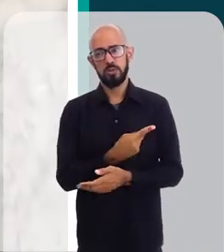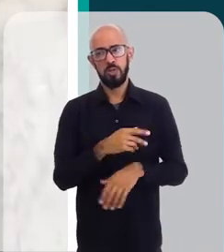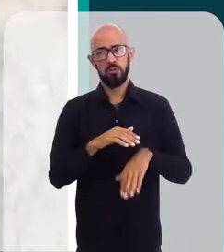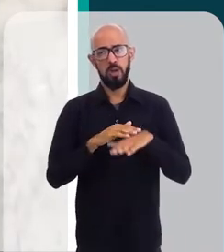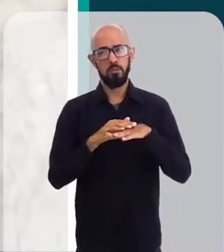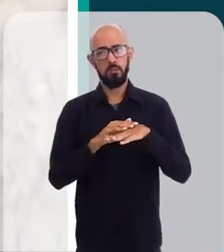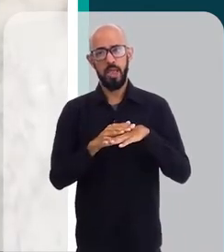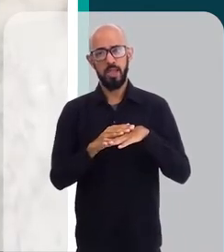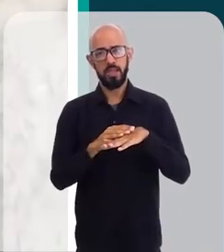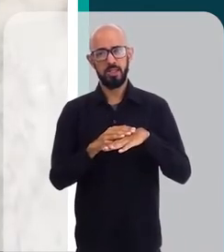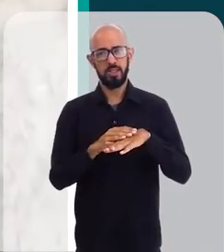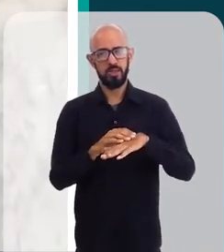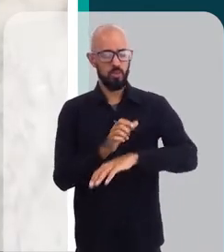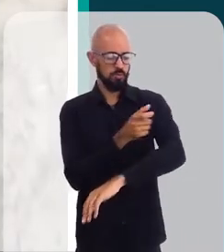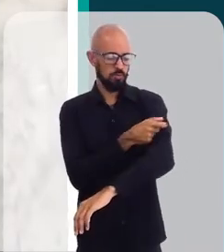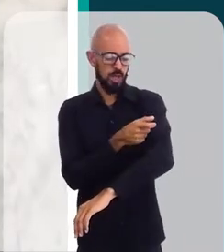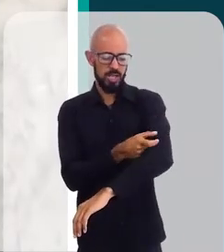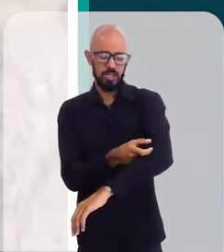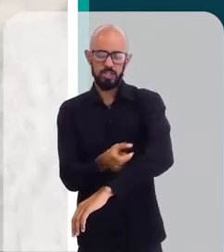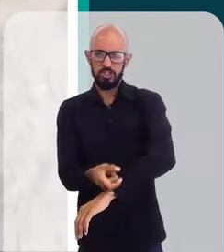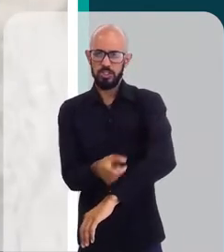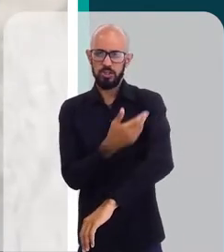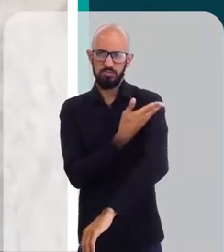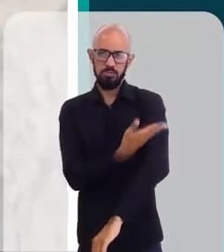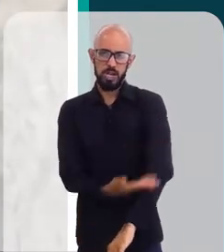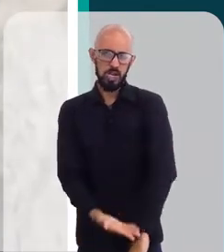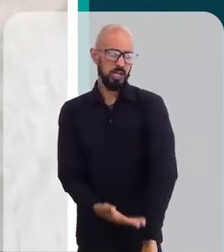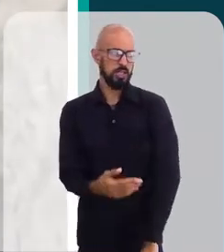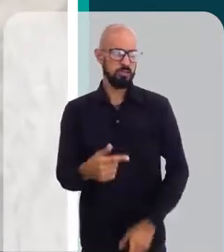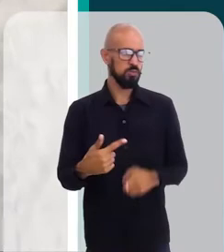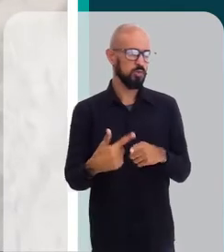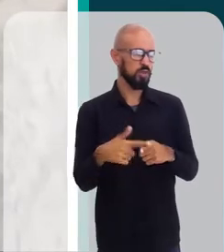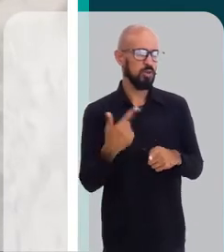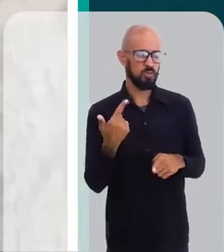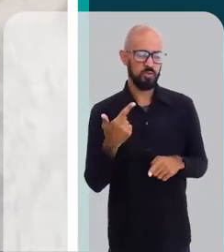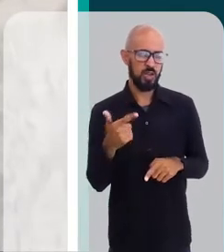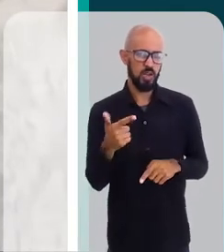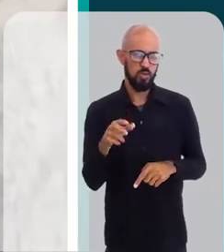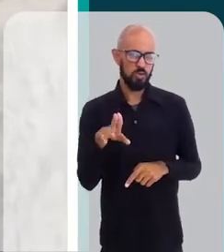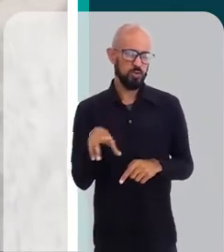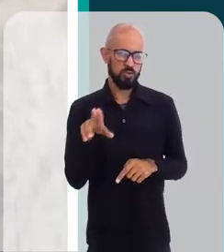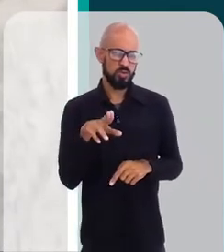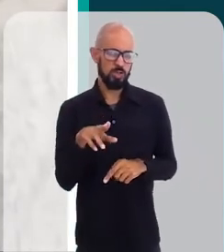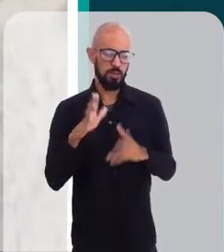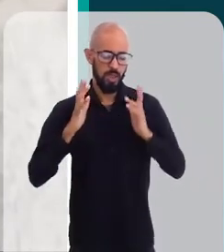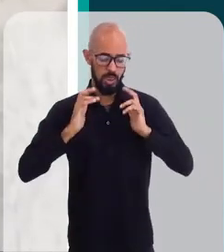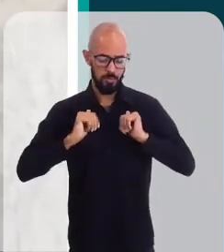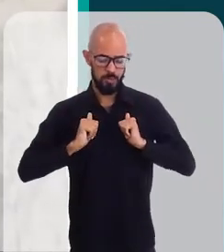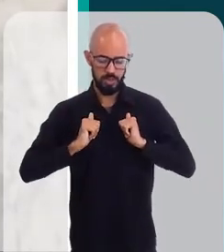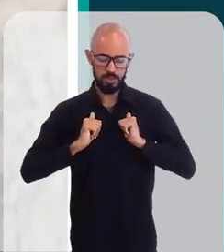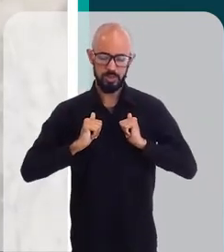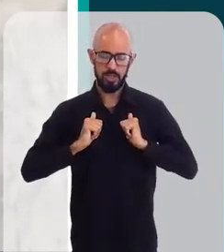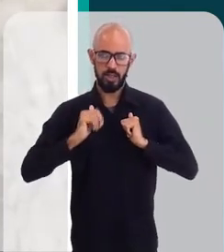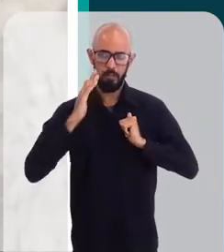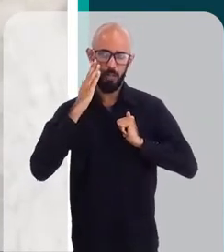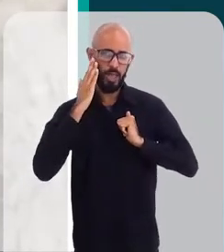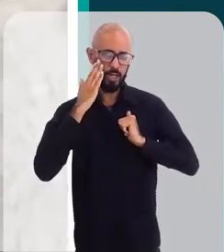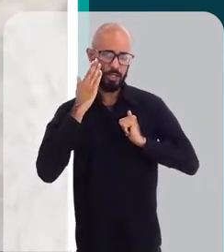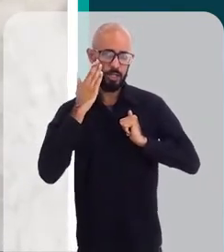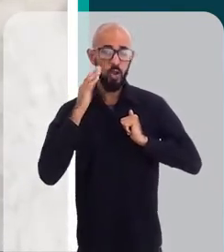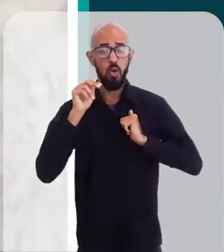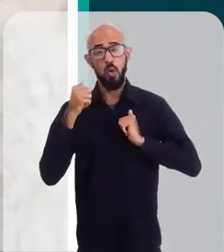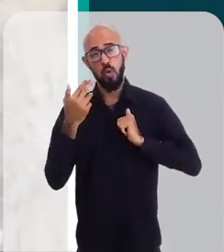uma pele com mancha, porque normalmente as pessoas não têm hábito de fazer uma limpeza de pele regular, dessa mancha eu vou ter uma